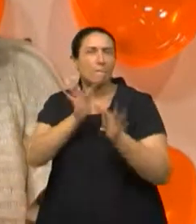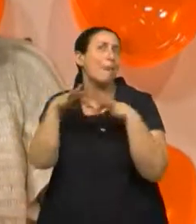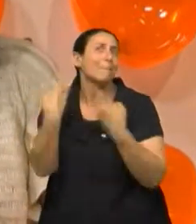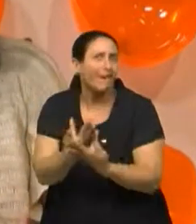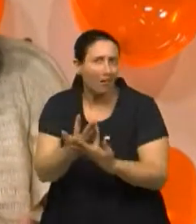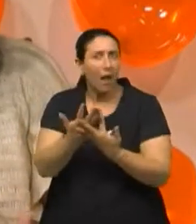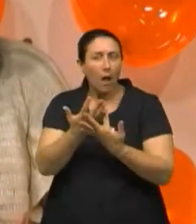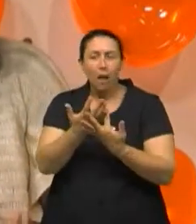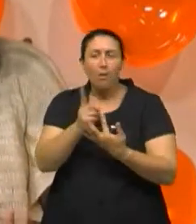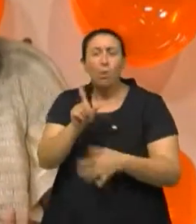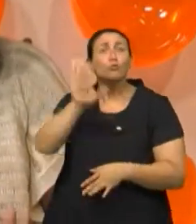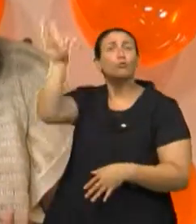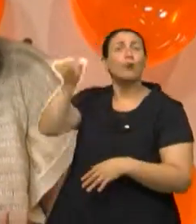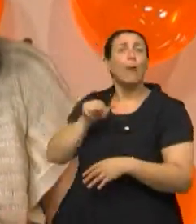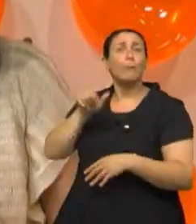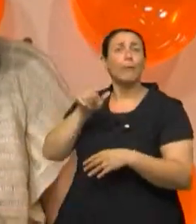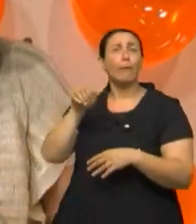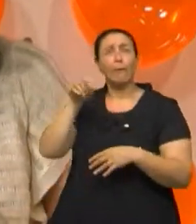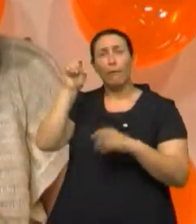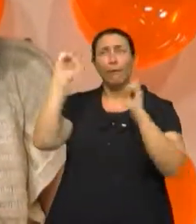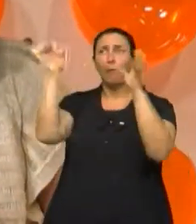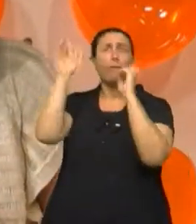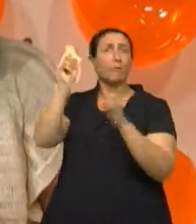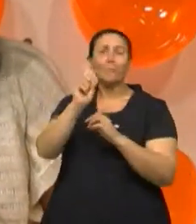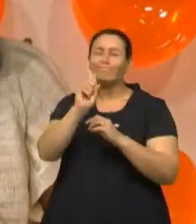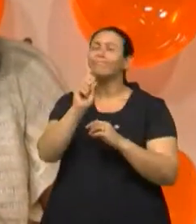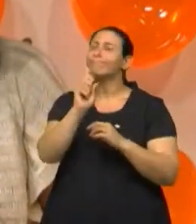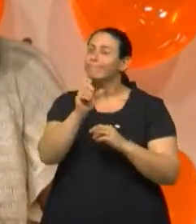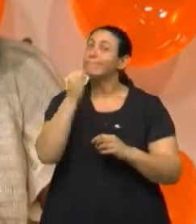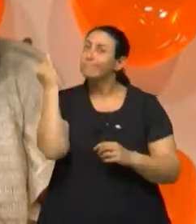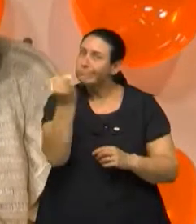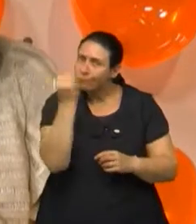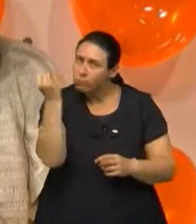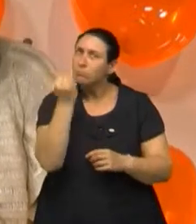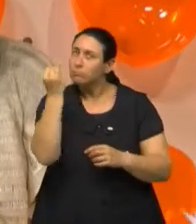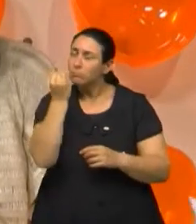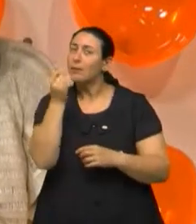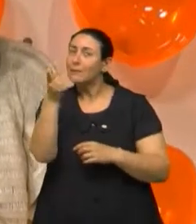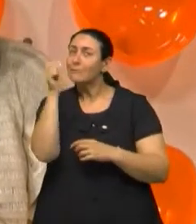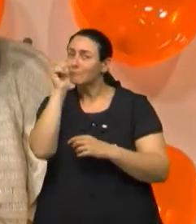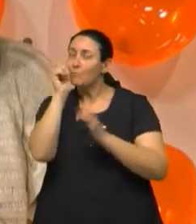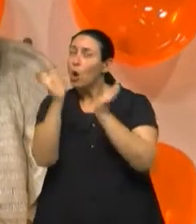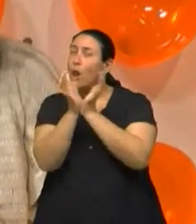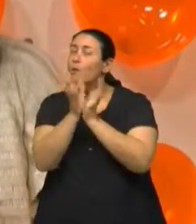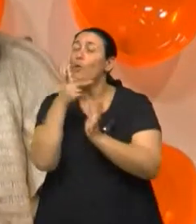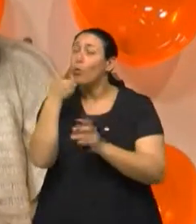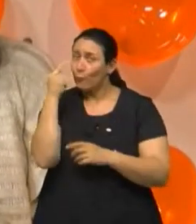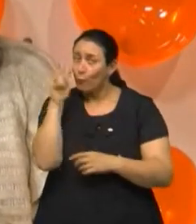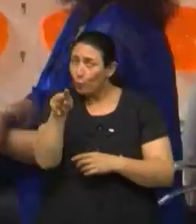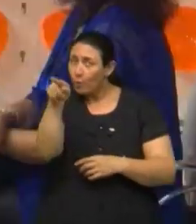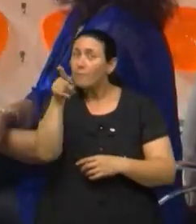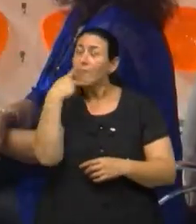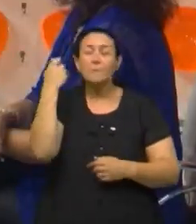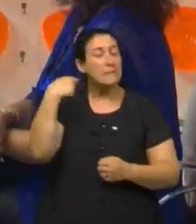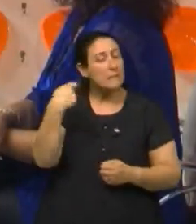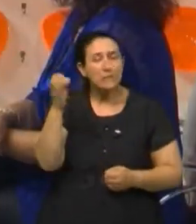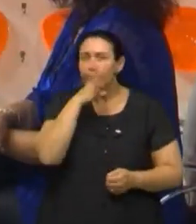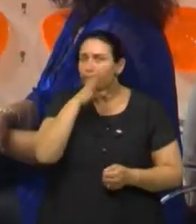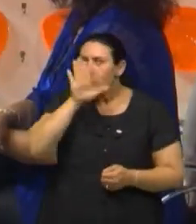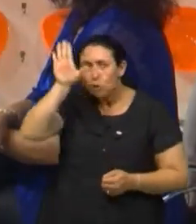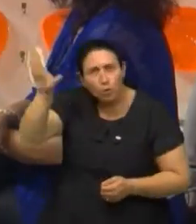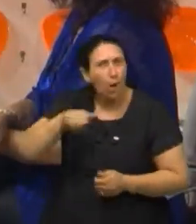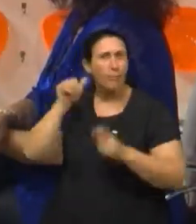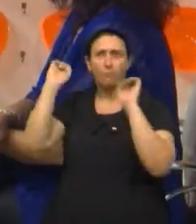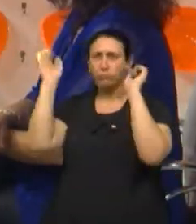não aciona o serviço de resgate, que foi um dos pontos bem citados pela colega ali Primeira coisa é chamar. Exatamente. Então, na